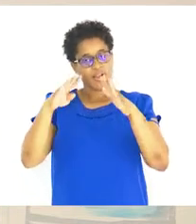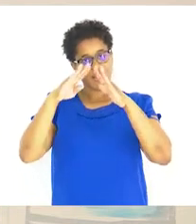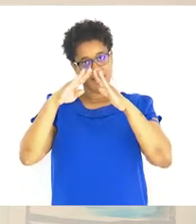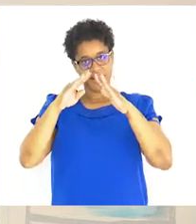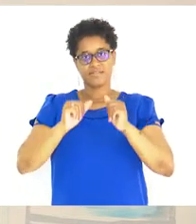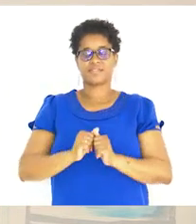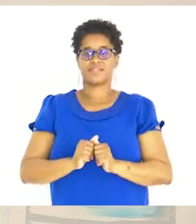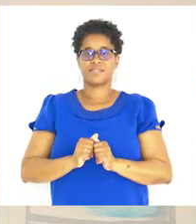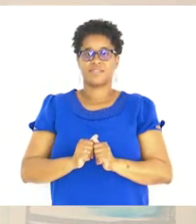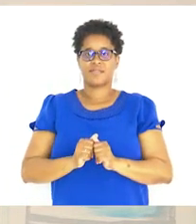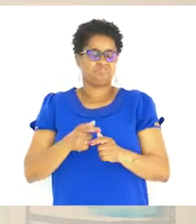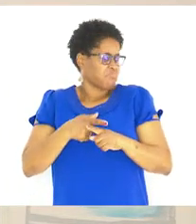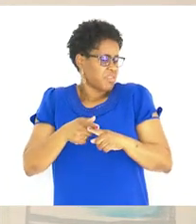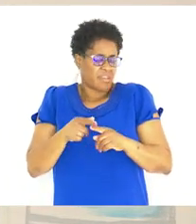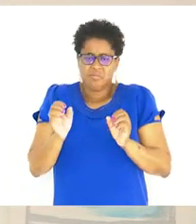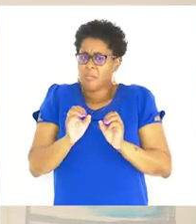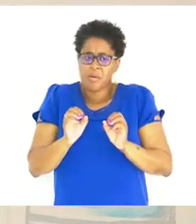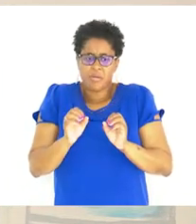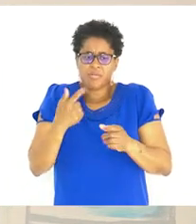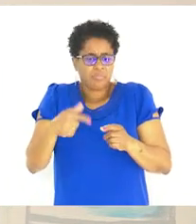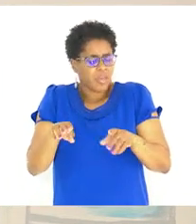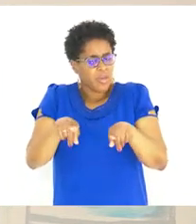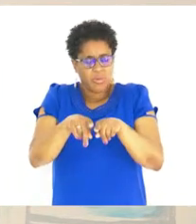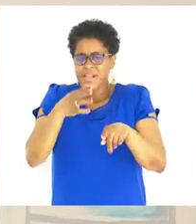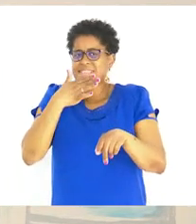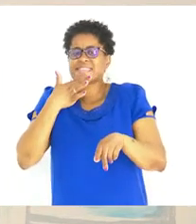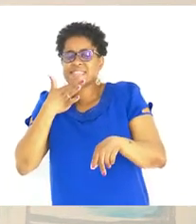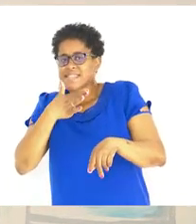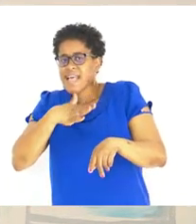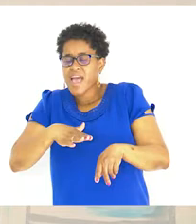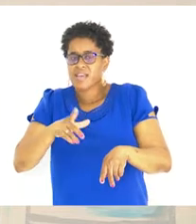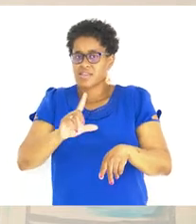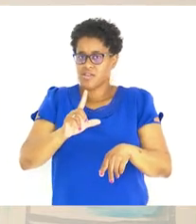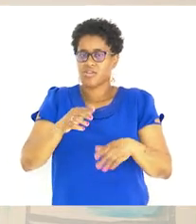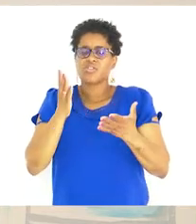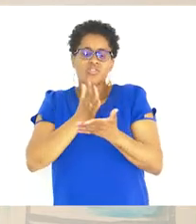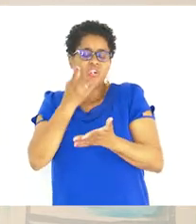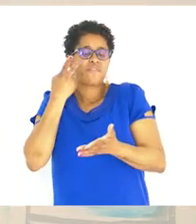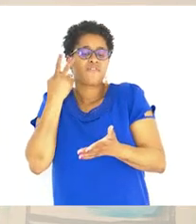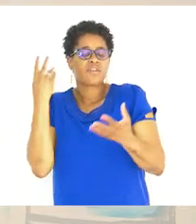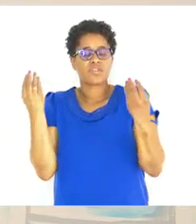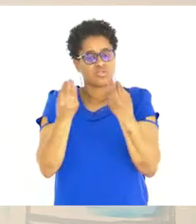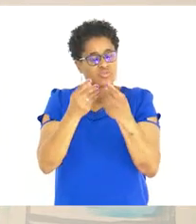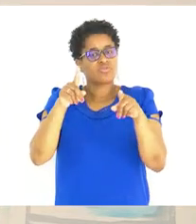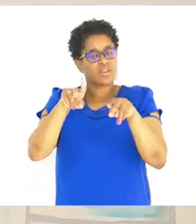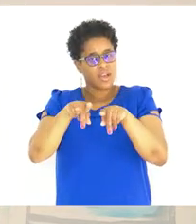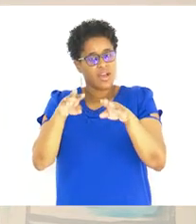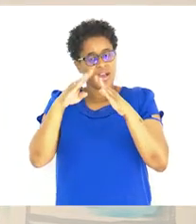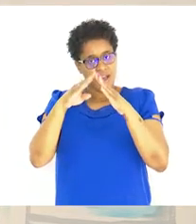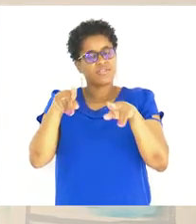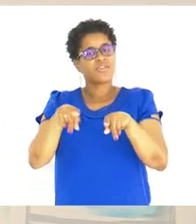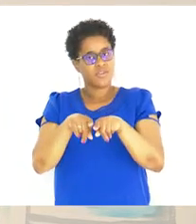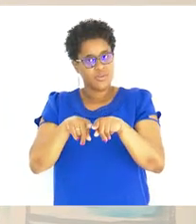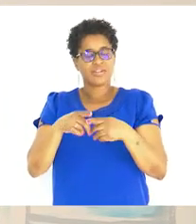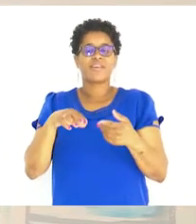Casa Não interessa Ter o mesmo Sangue Basta viver Na mesma Casa Então é uma